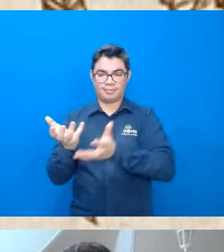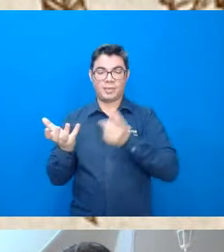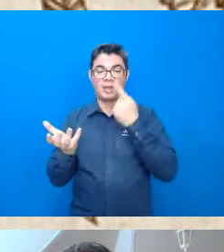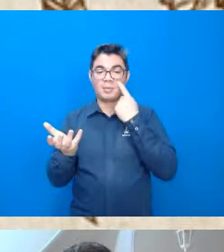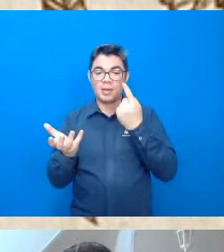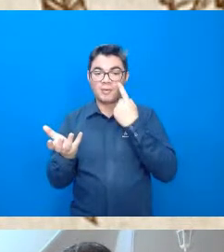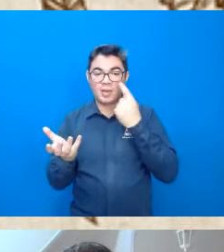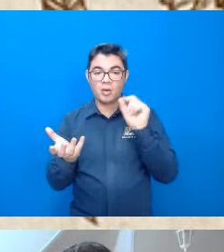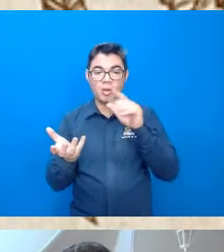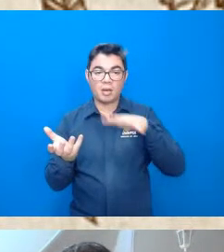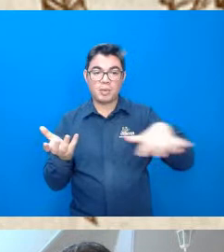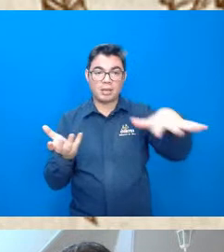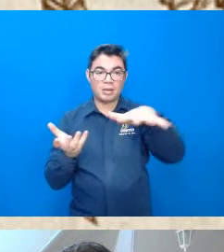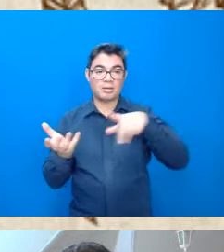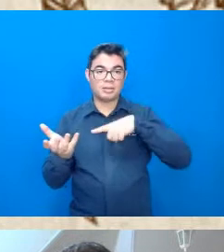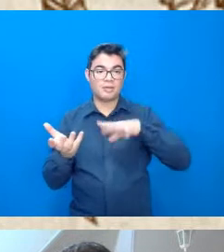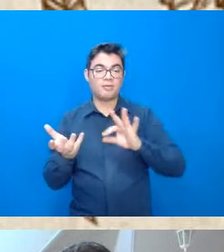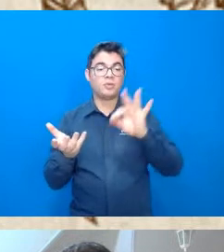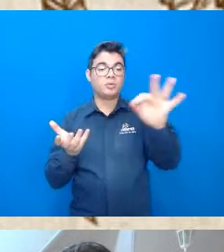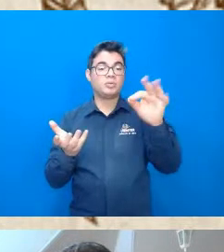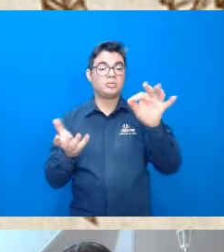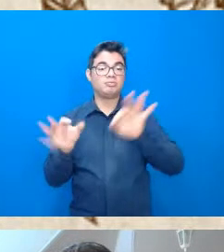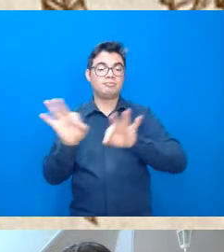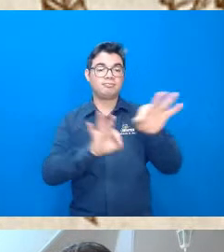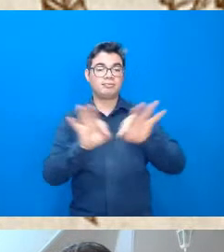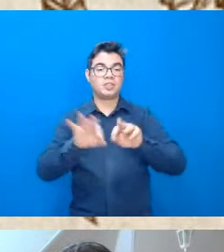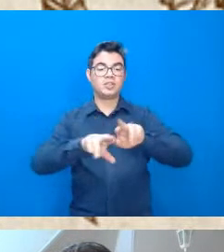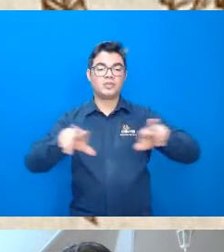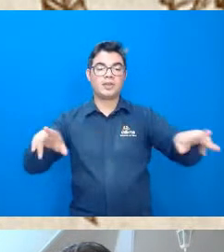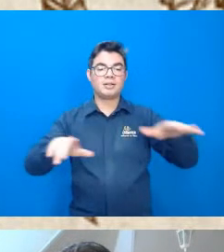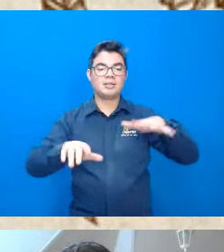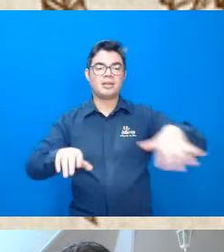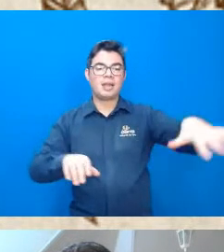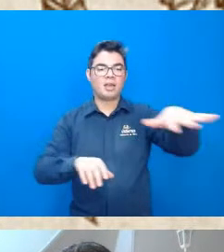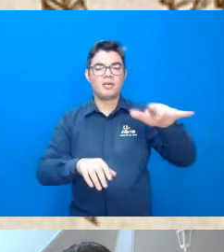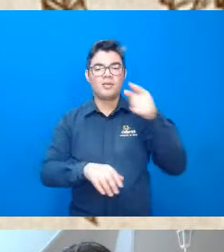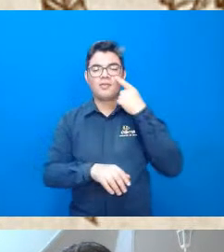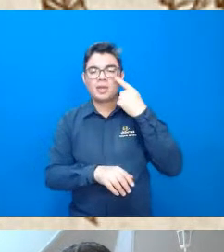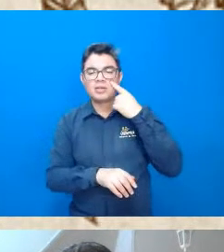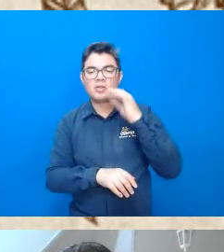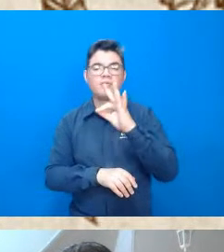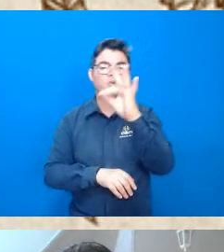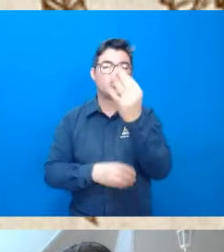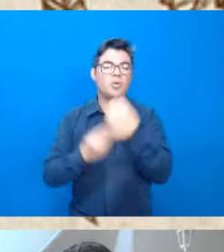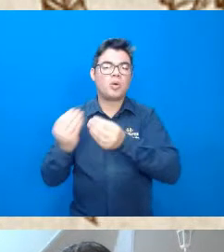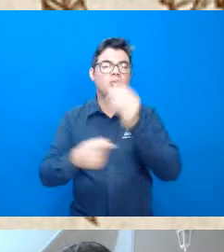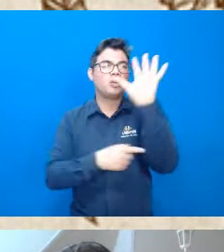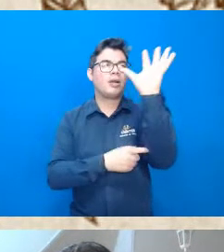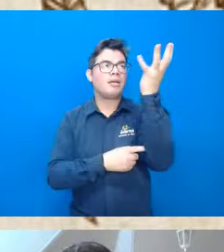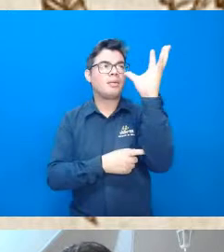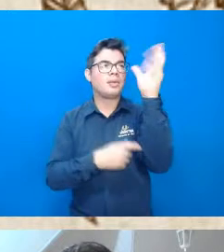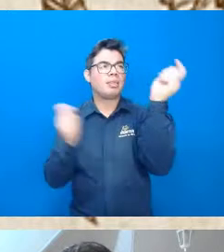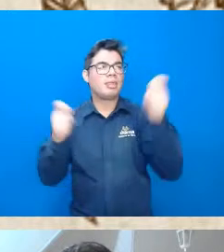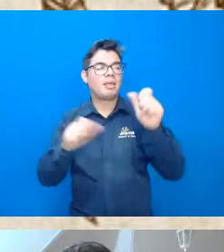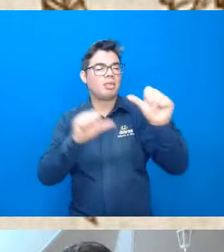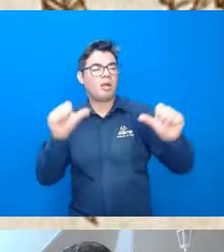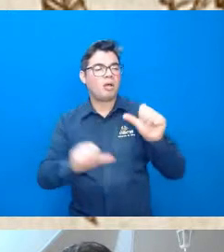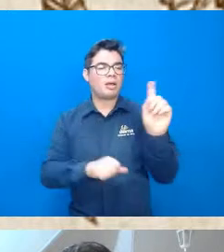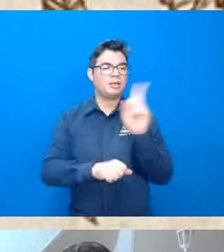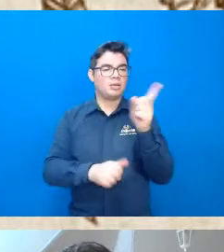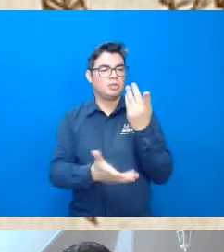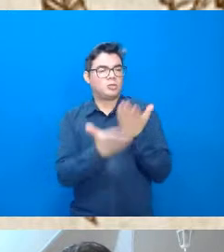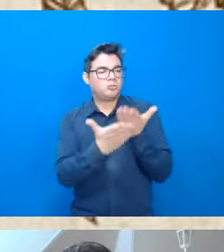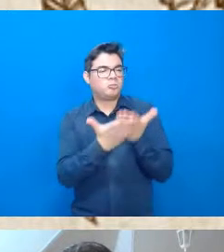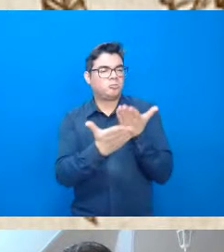adequabilidade ambiental futura considerando diferentes cenários de mudança climática e muito estudo tem sido feito em